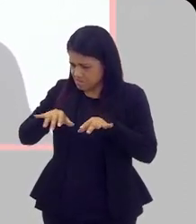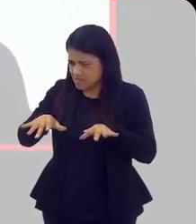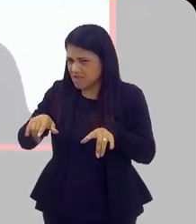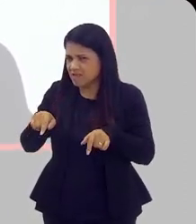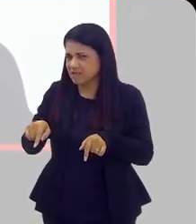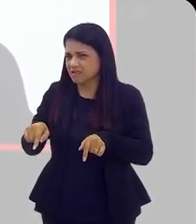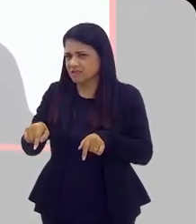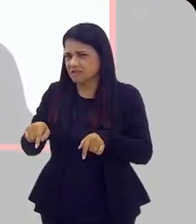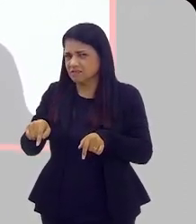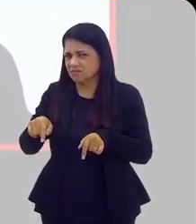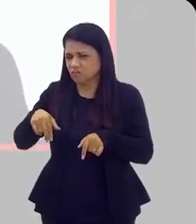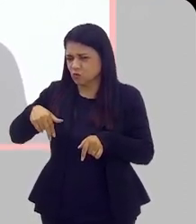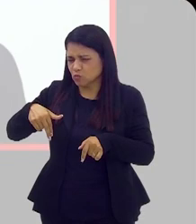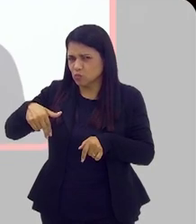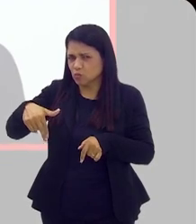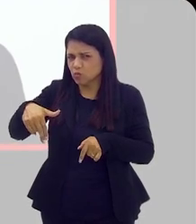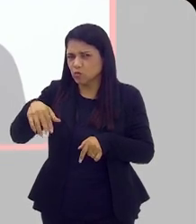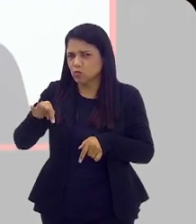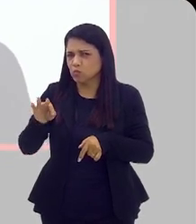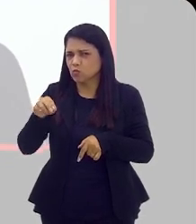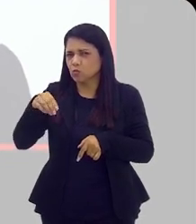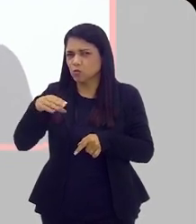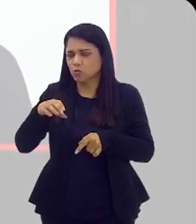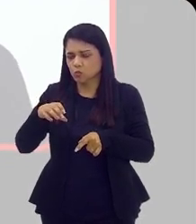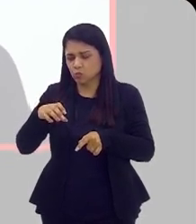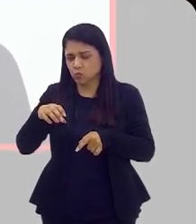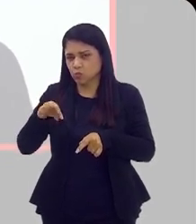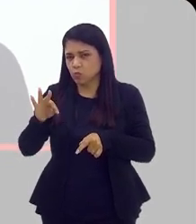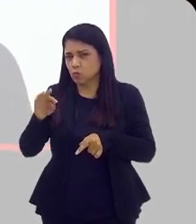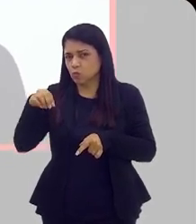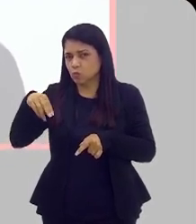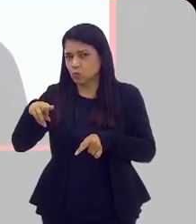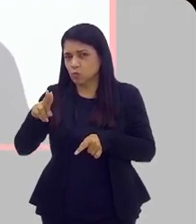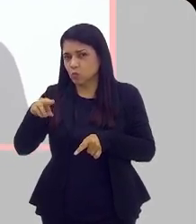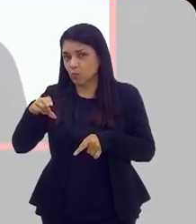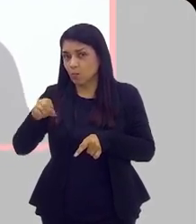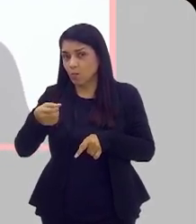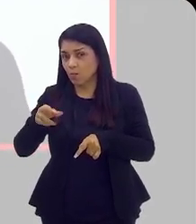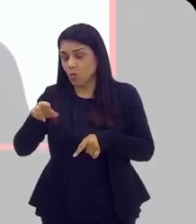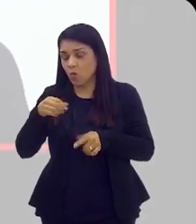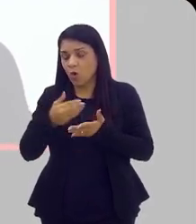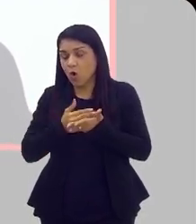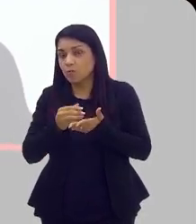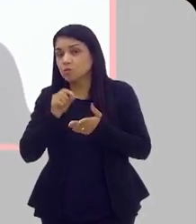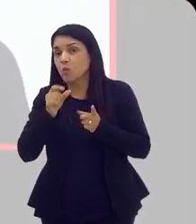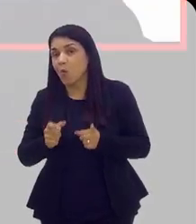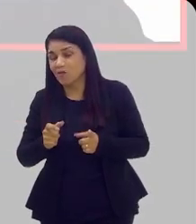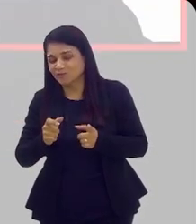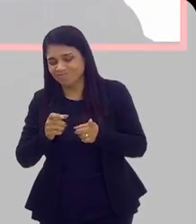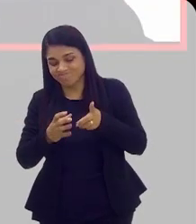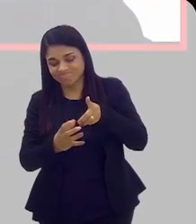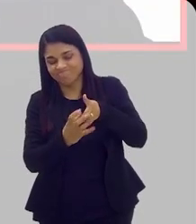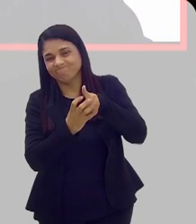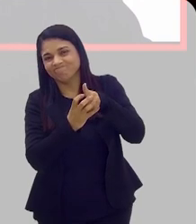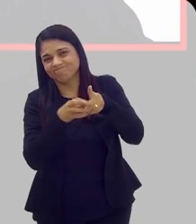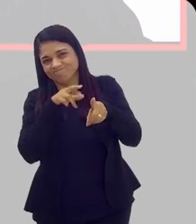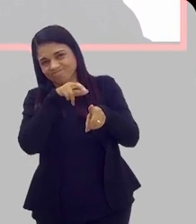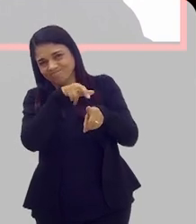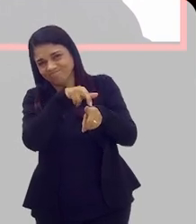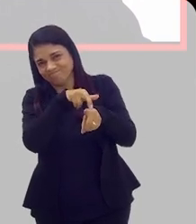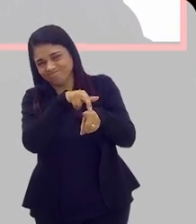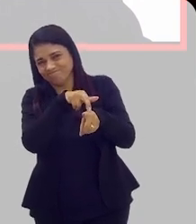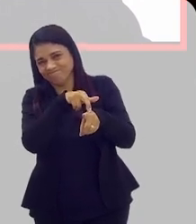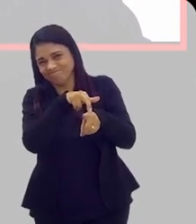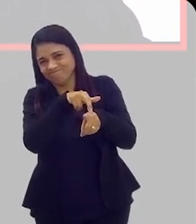metastático, um implante secundário de tumor. E aí, a gente sabe, onde será que começou esse tumor? Aí a gente sabe, ah, a próstata é muito